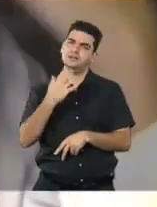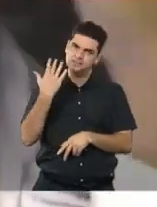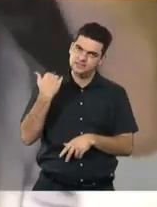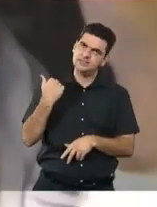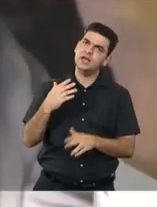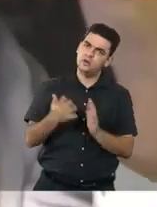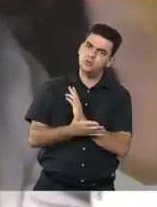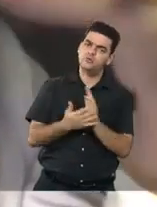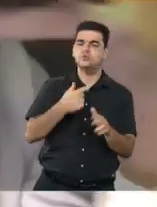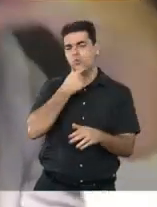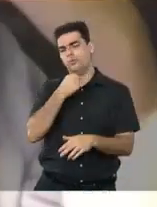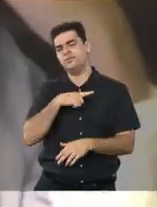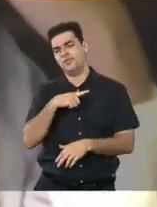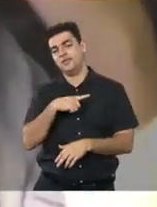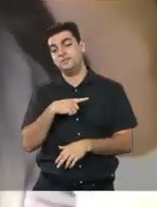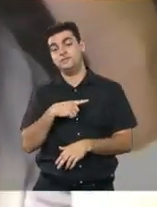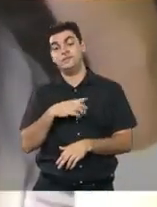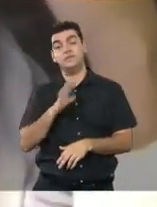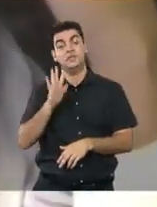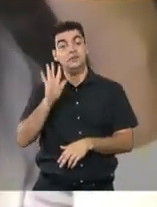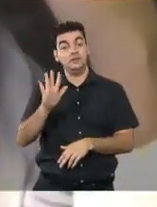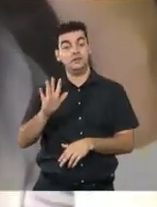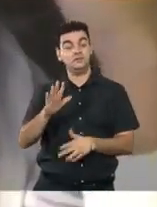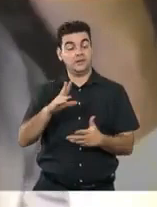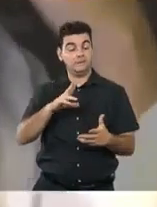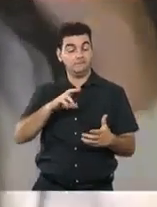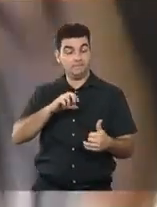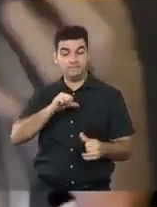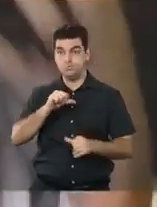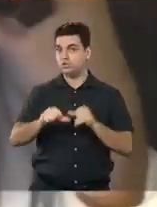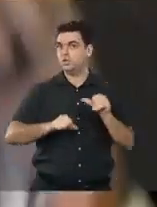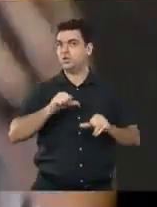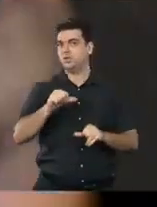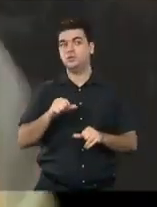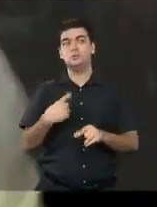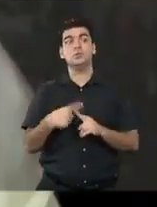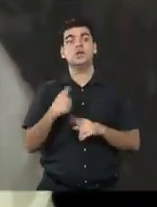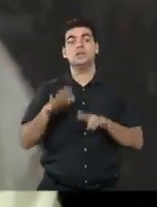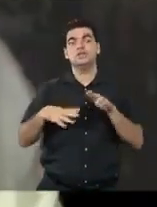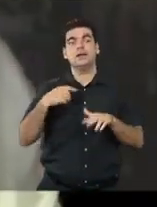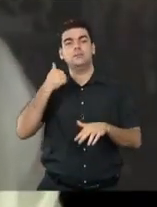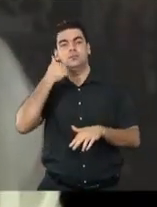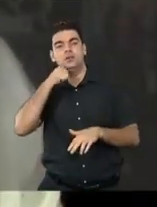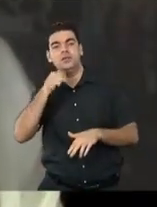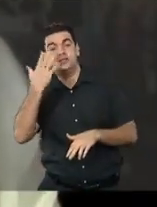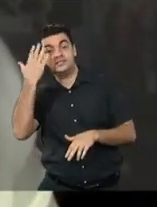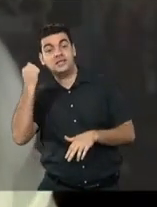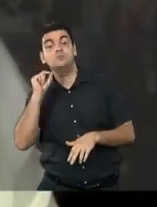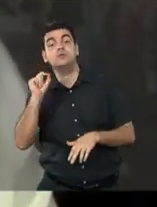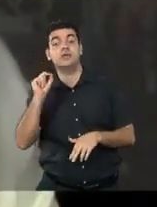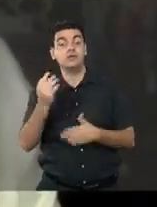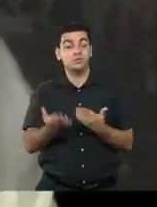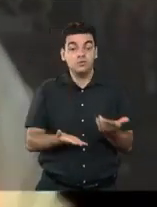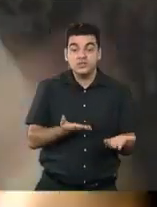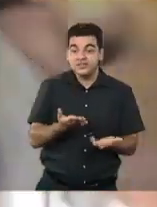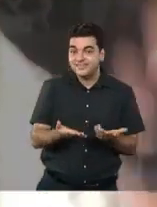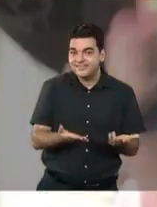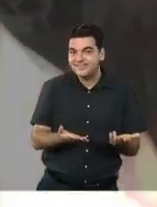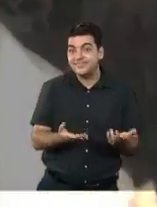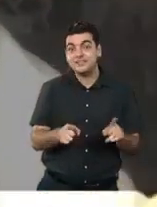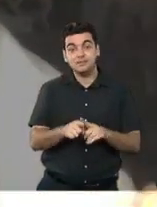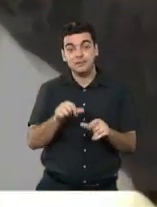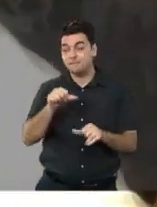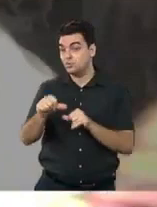ou em alguns deles, mas é uma transformação, porque só uma mulher sabe a necessidade de cuidar e